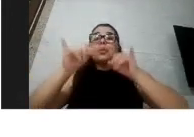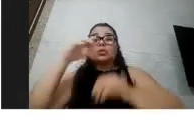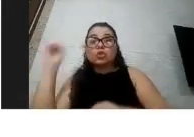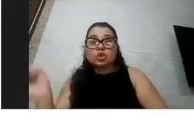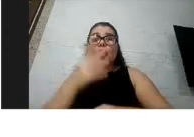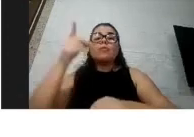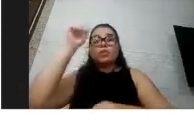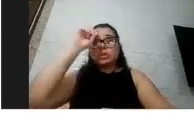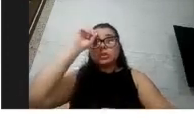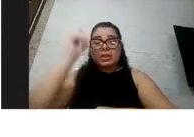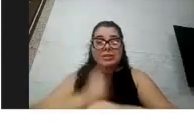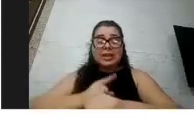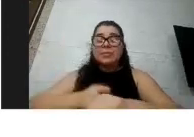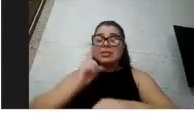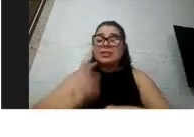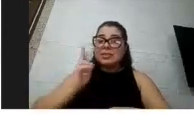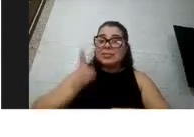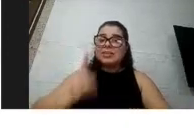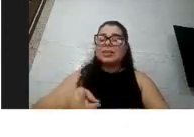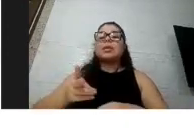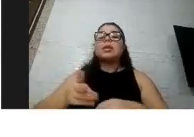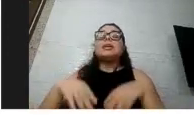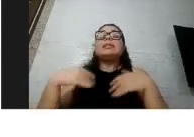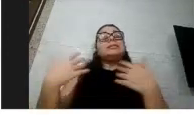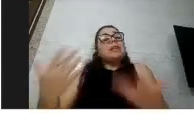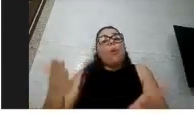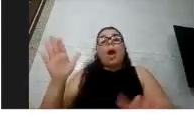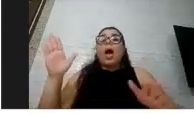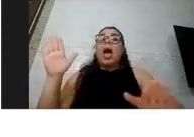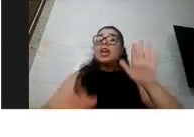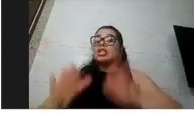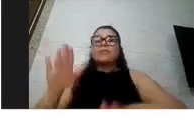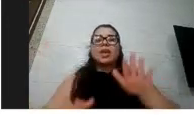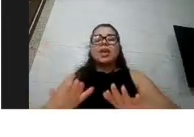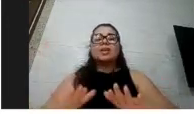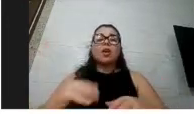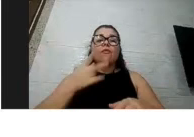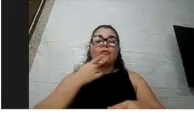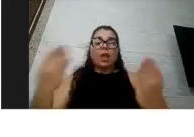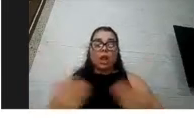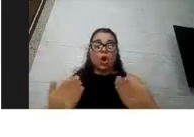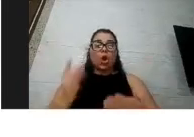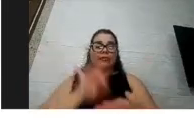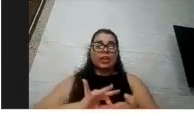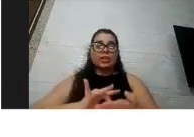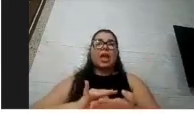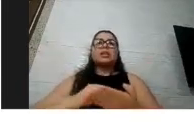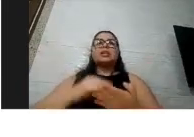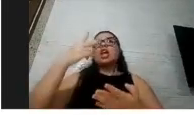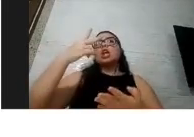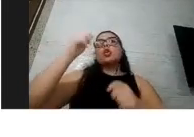eu estou falando hoje, que é a informação corrente, pode não ser informação daqui um mês, daqui dois meses, né,